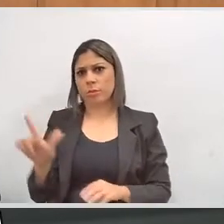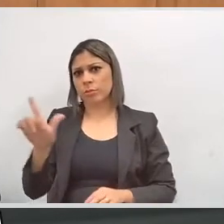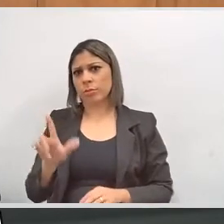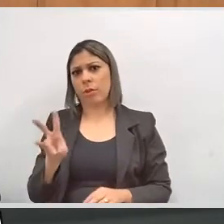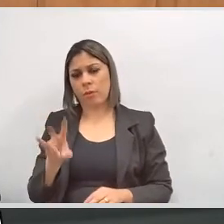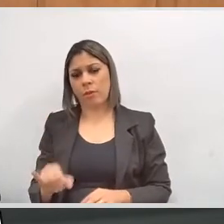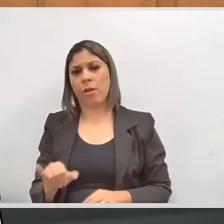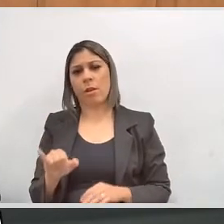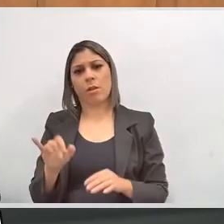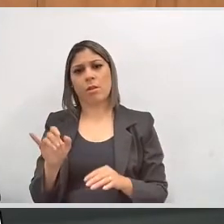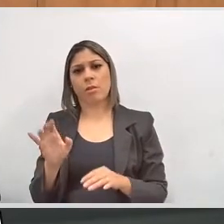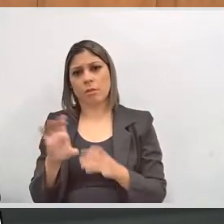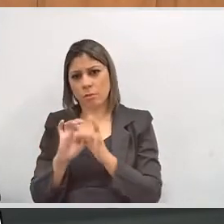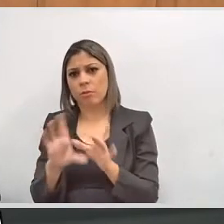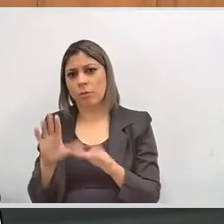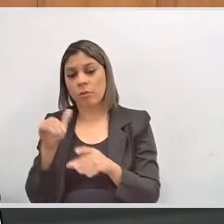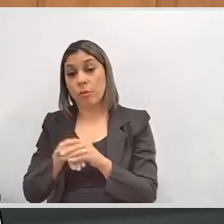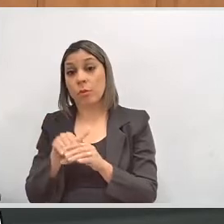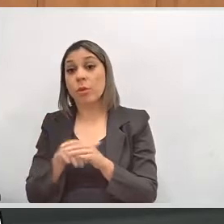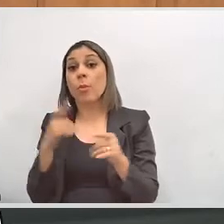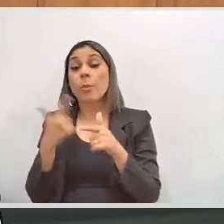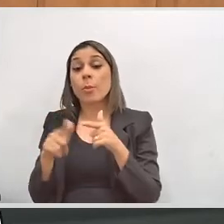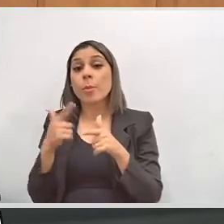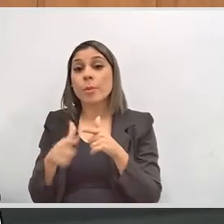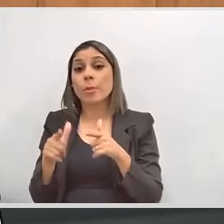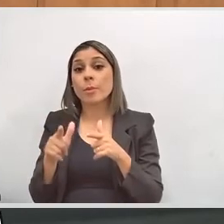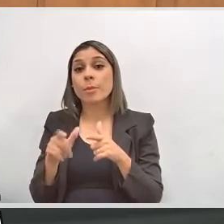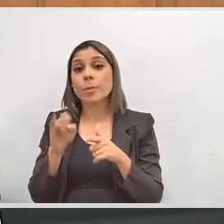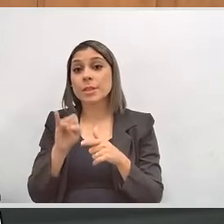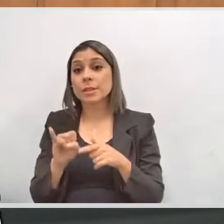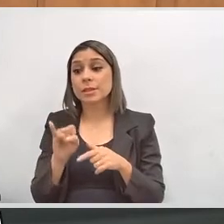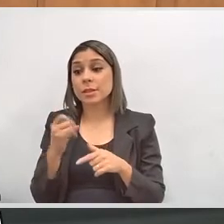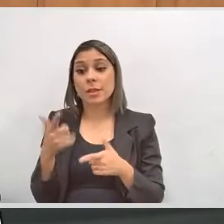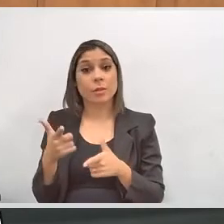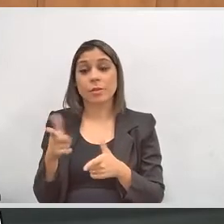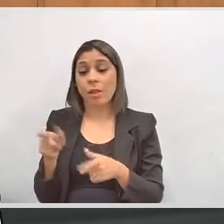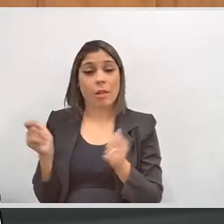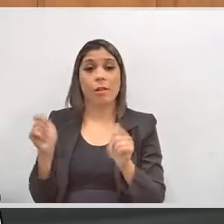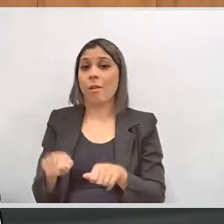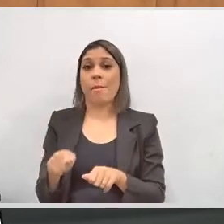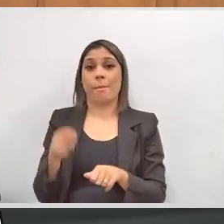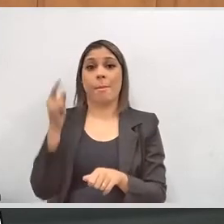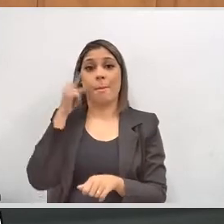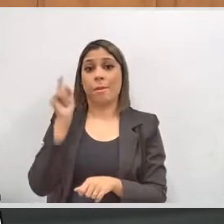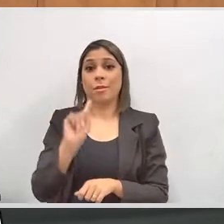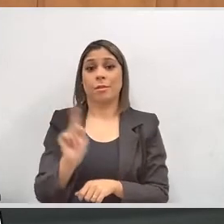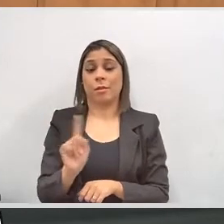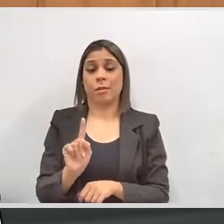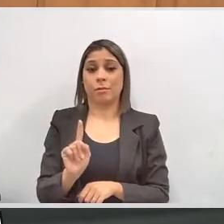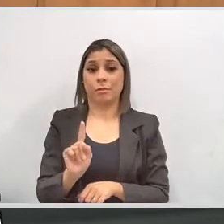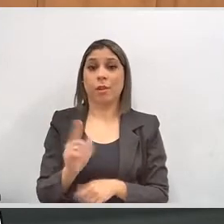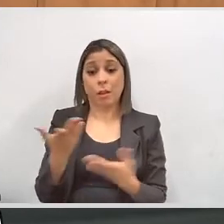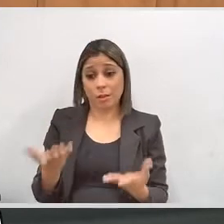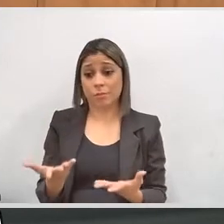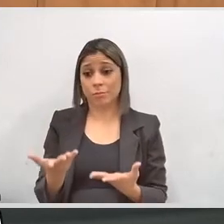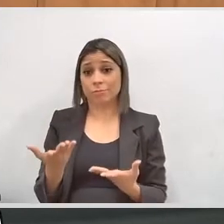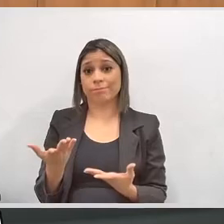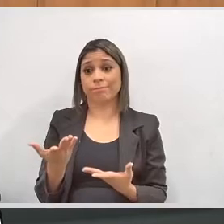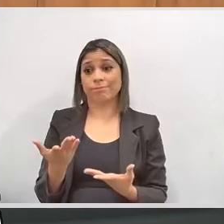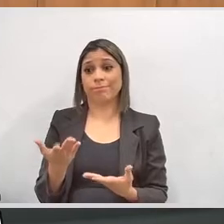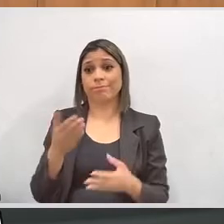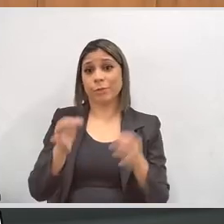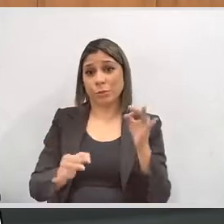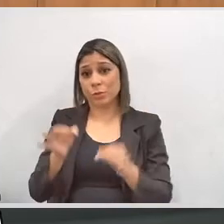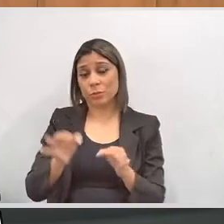nenhuma que ela vai poder votar, sem dúvida. O problema é quando não há essa possibilidade. Aí, realmente, a